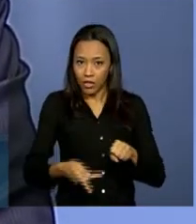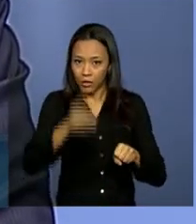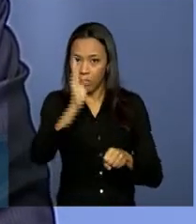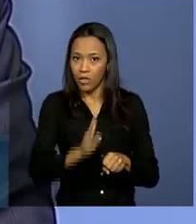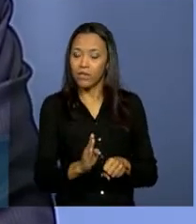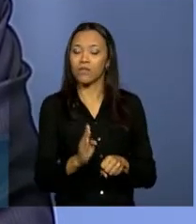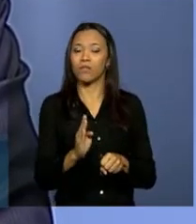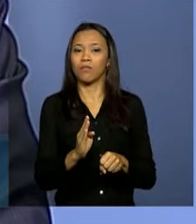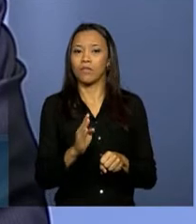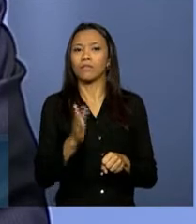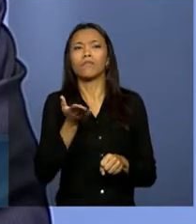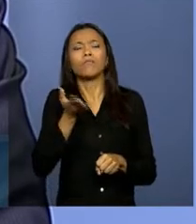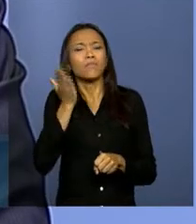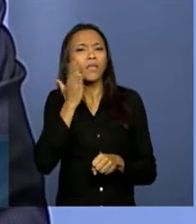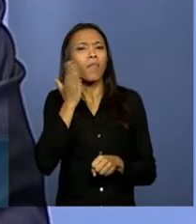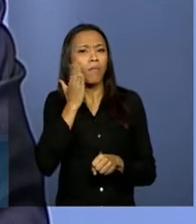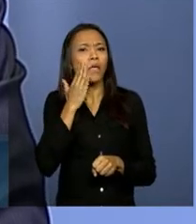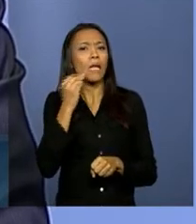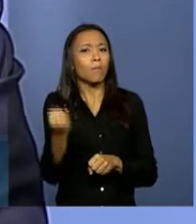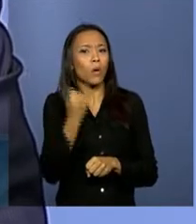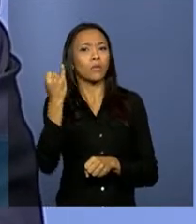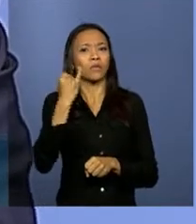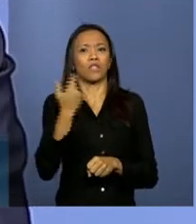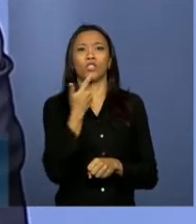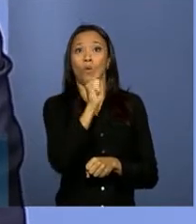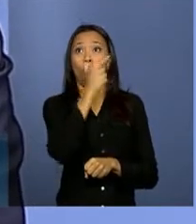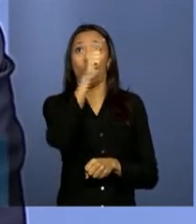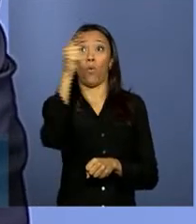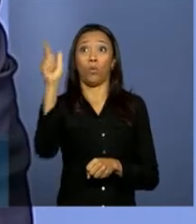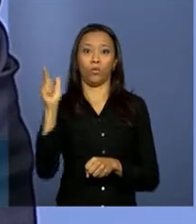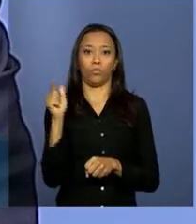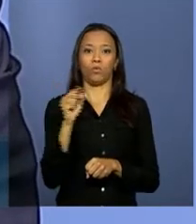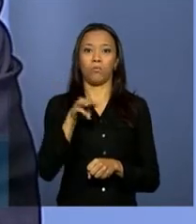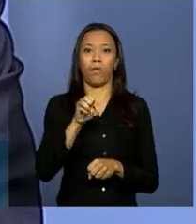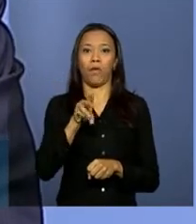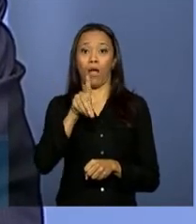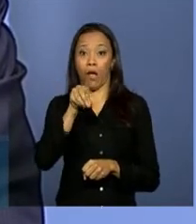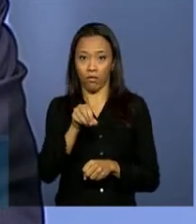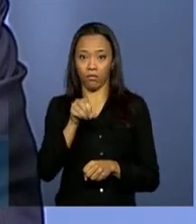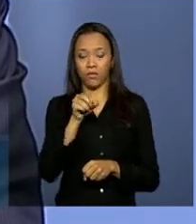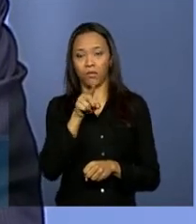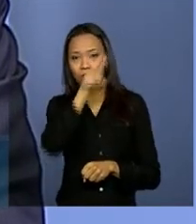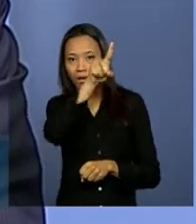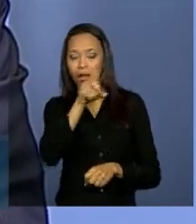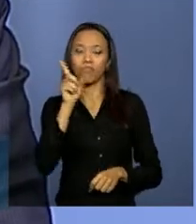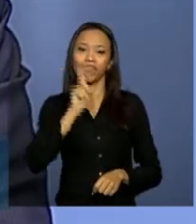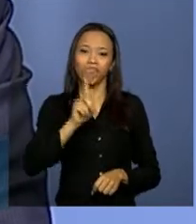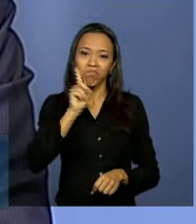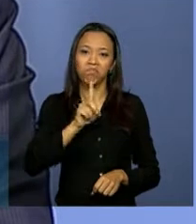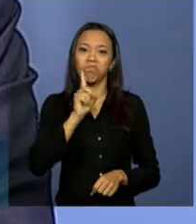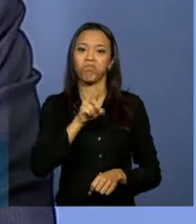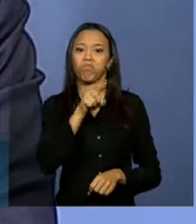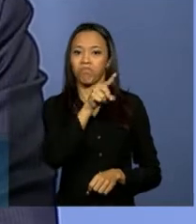sem diminuir a importância de outros mercados, o mercado americano terá, evidentemente, uma